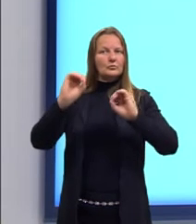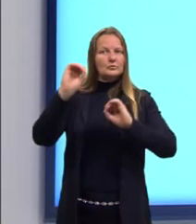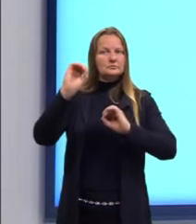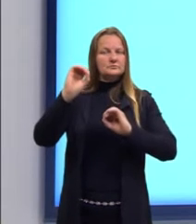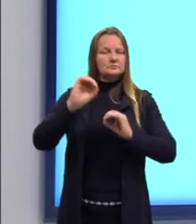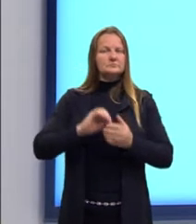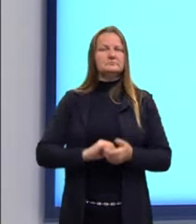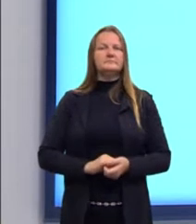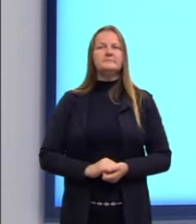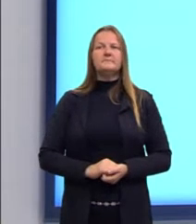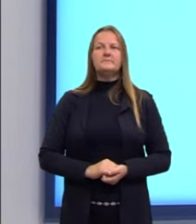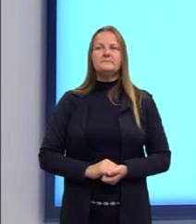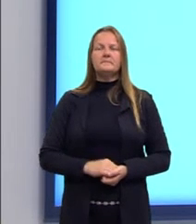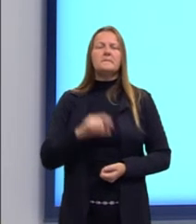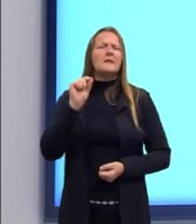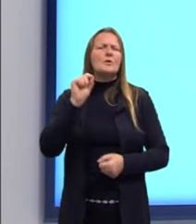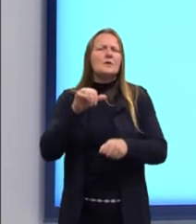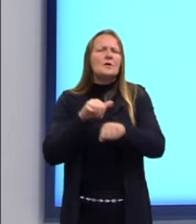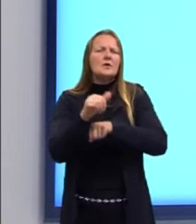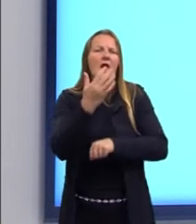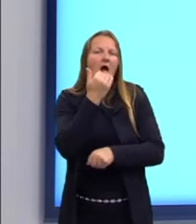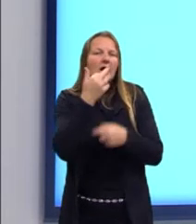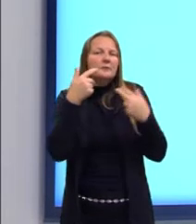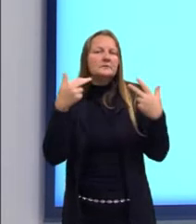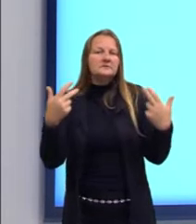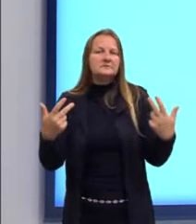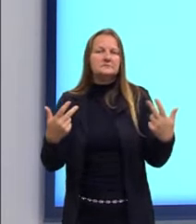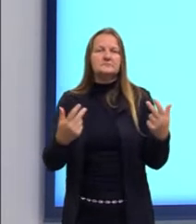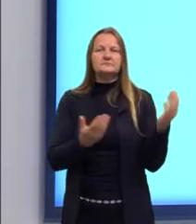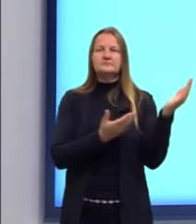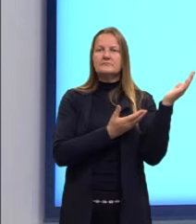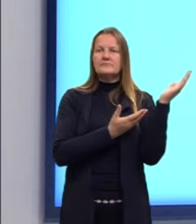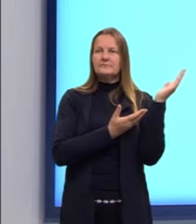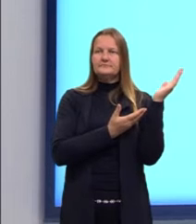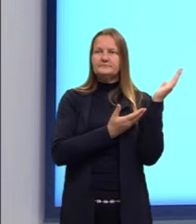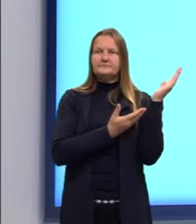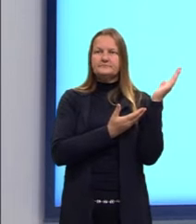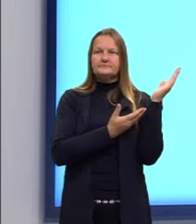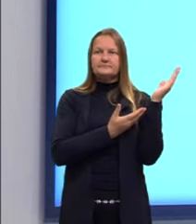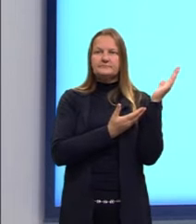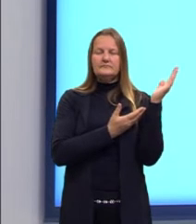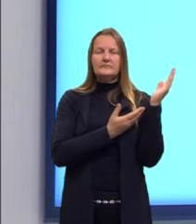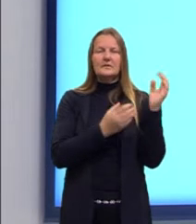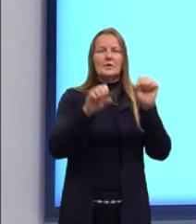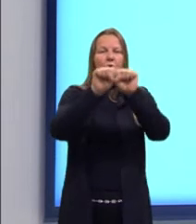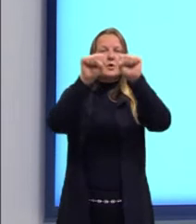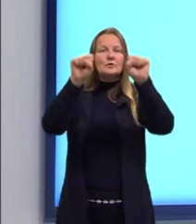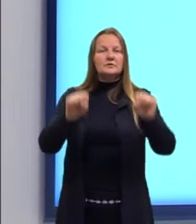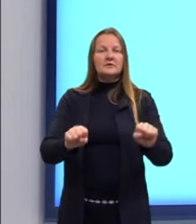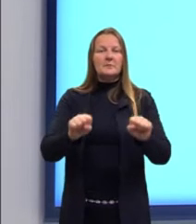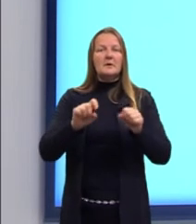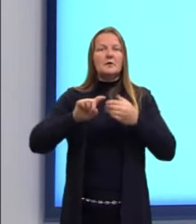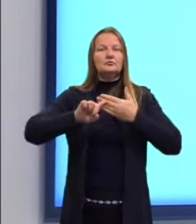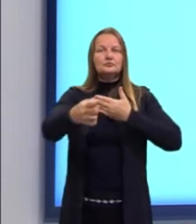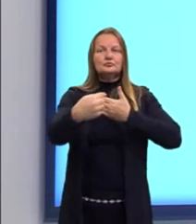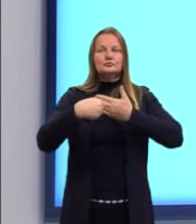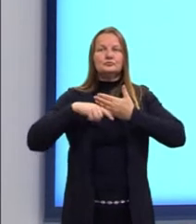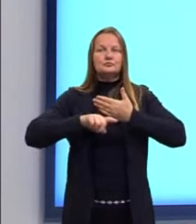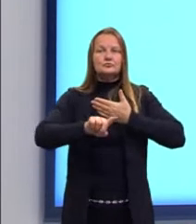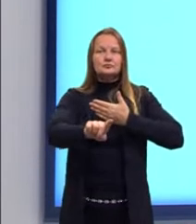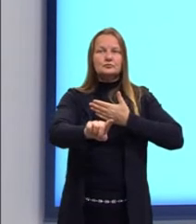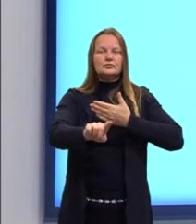Tá, o que acontece, então, se eu tenho uma boa alimentação? Vai ajudar a melhorar o teu sistema imunológico, qualidade do sono,